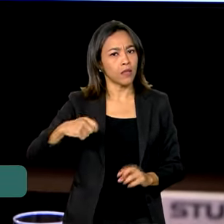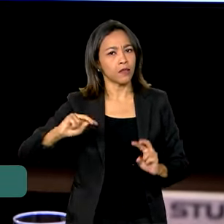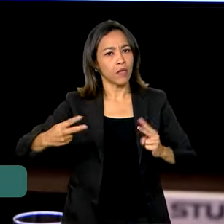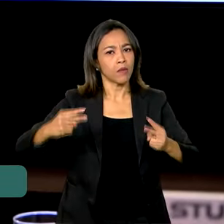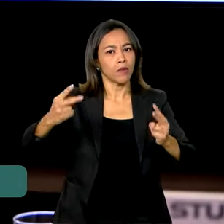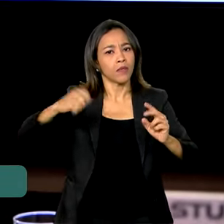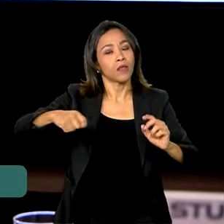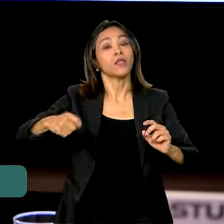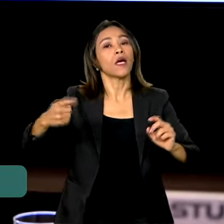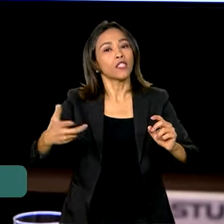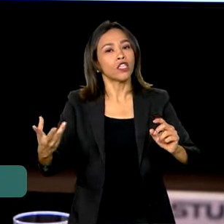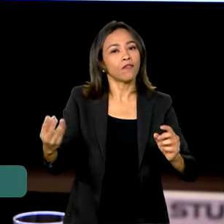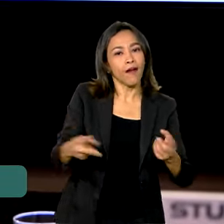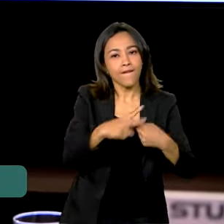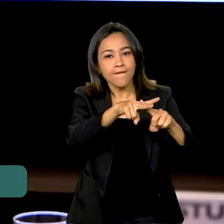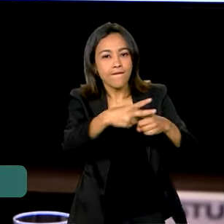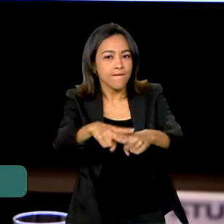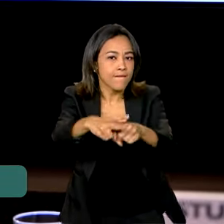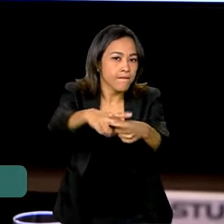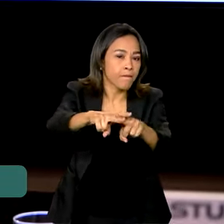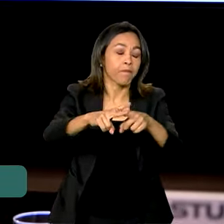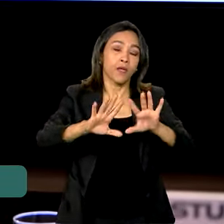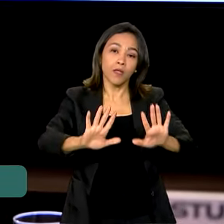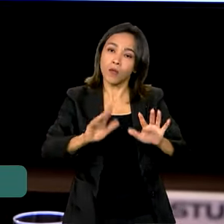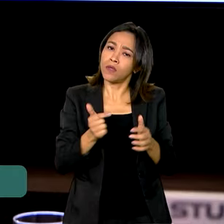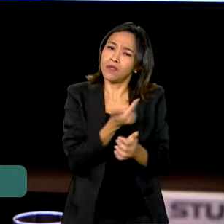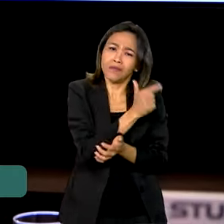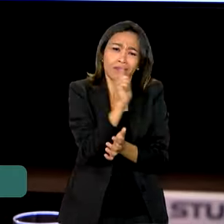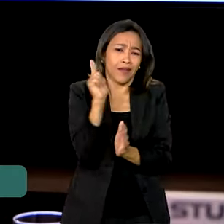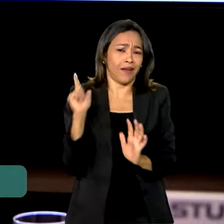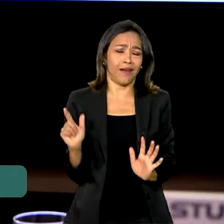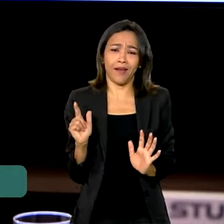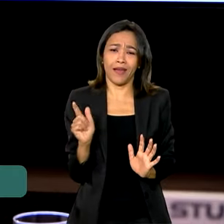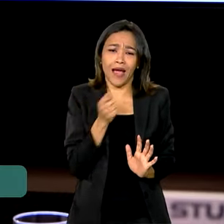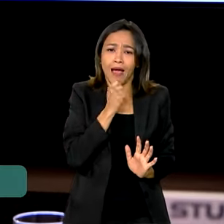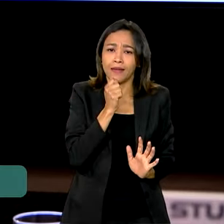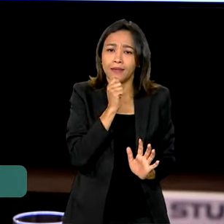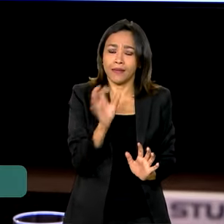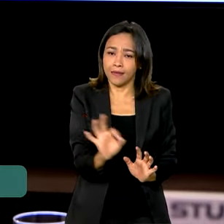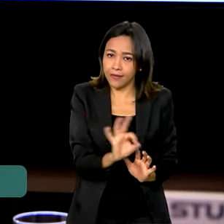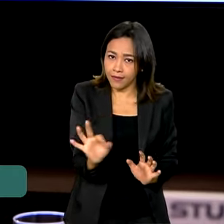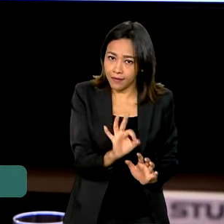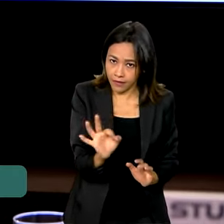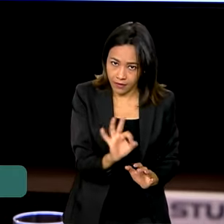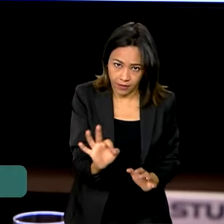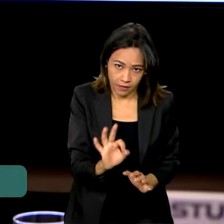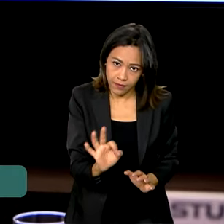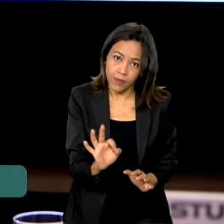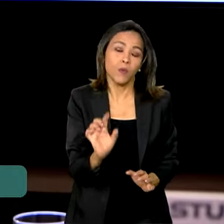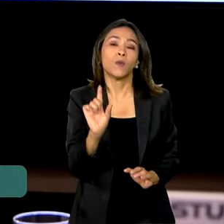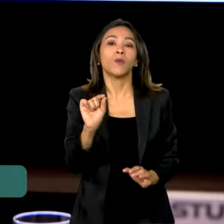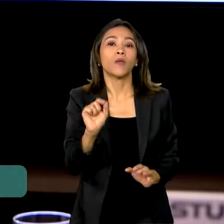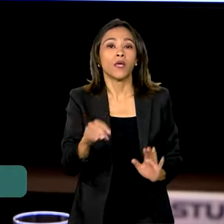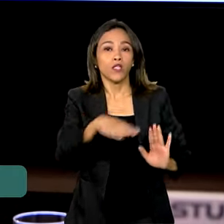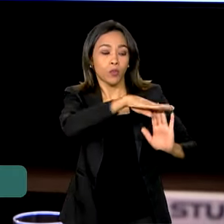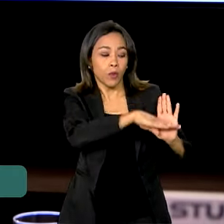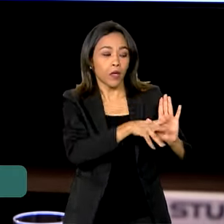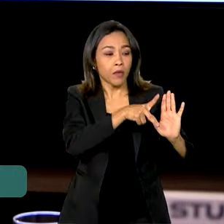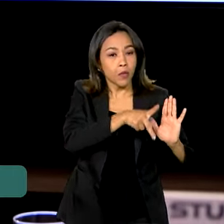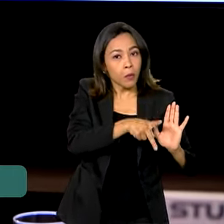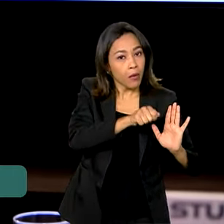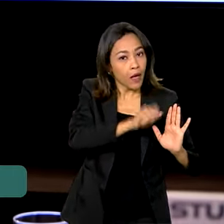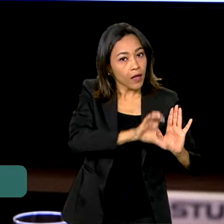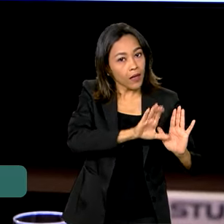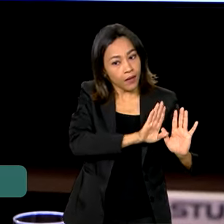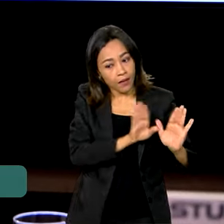repor de outra forma. Então, assim, não tem nenhuma, nenhuma sinalização, nenhuma, tá? De que o PAC, especialmente na